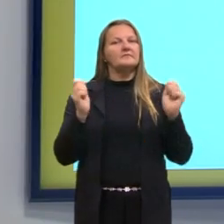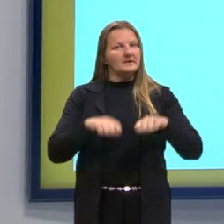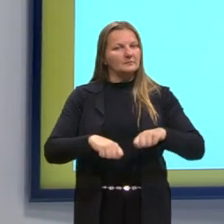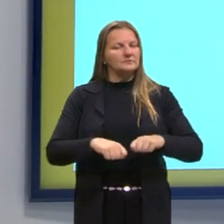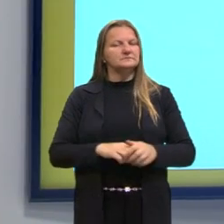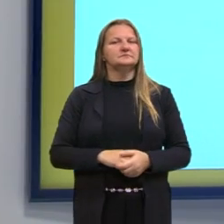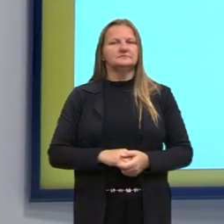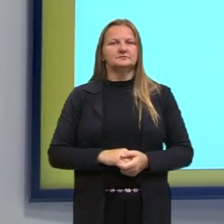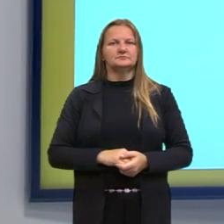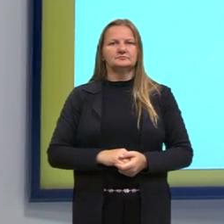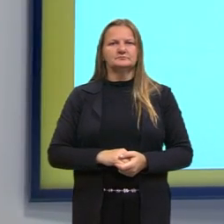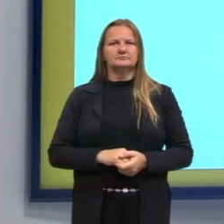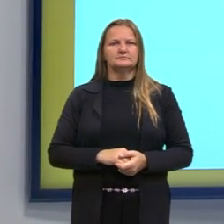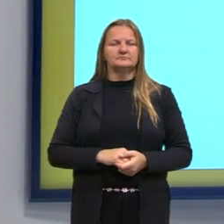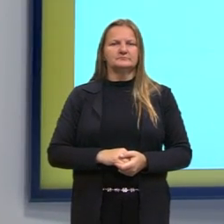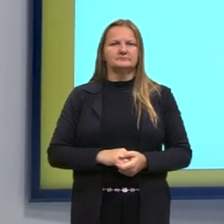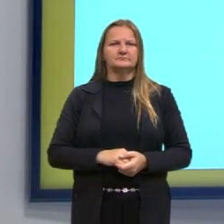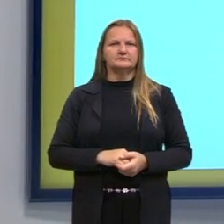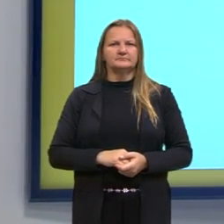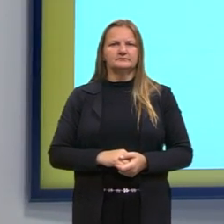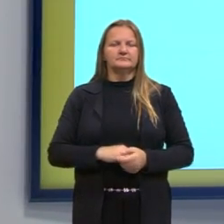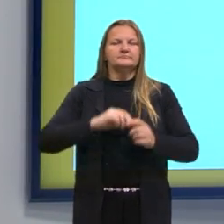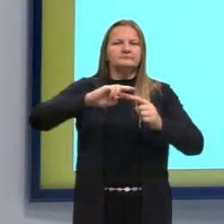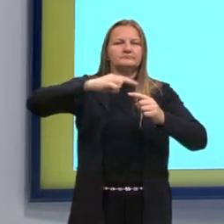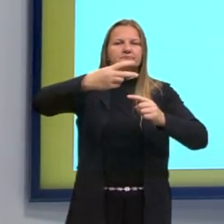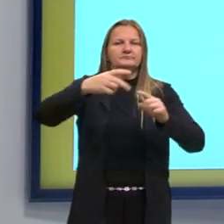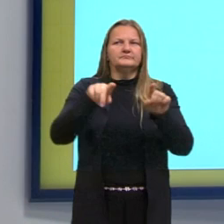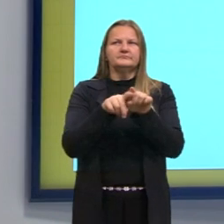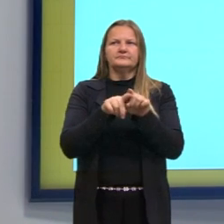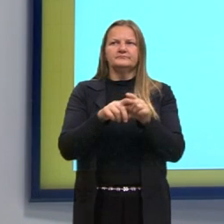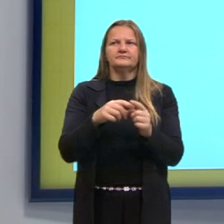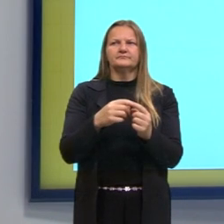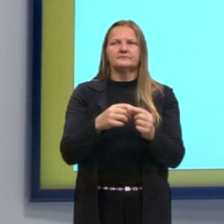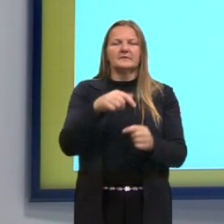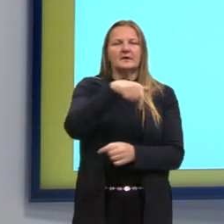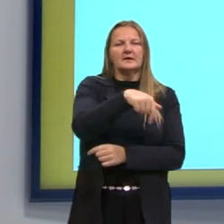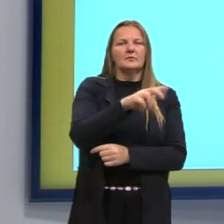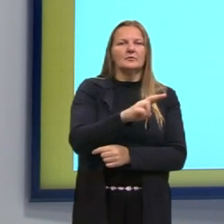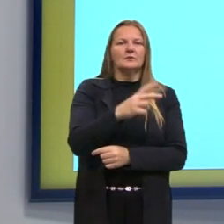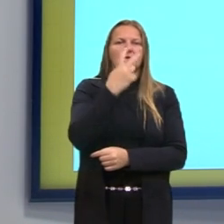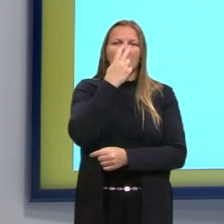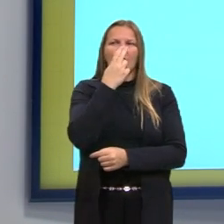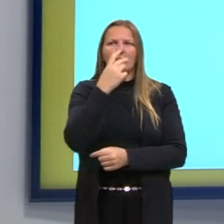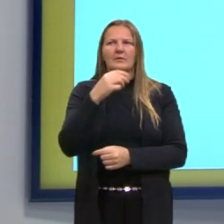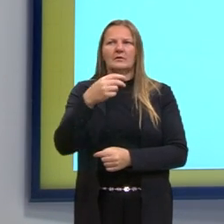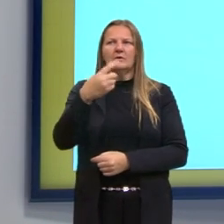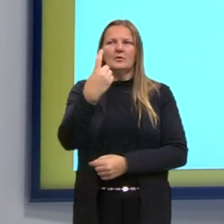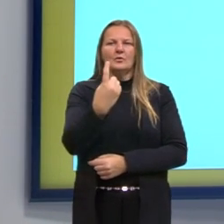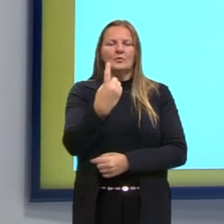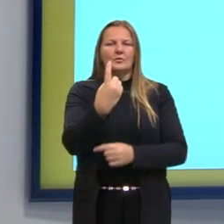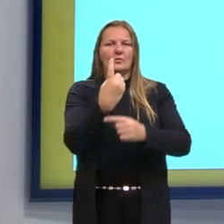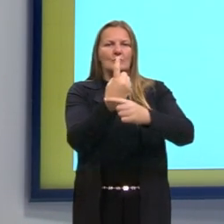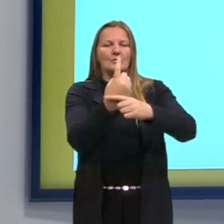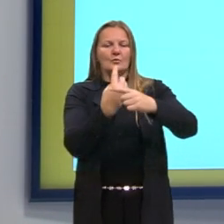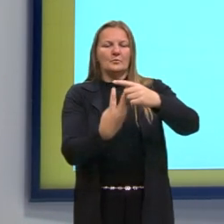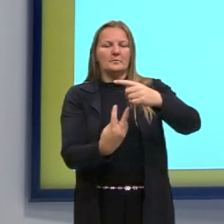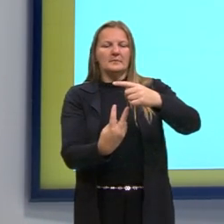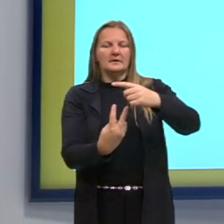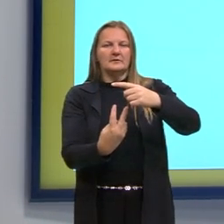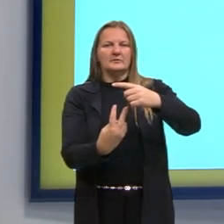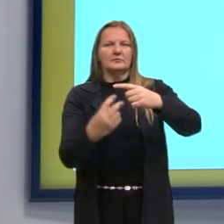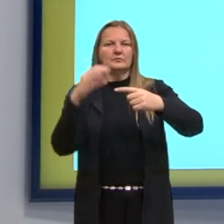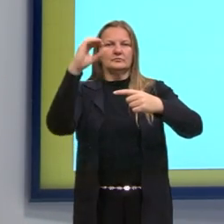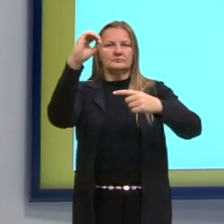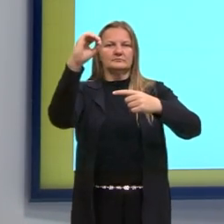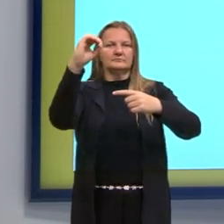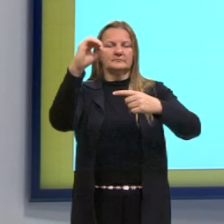de chegar nessa relação da potência. Eu poderia dizer que o Q1 seria igual a 1 meio elevado a 0.